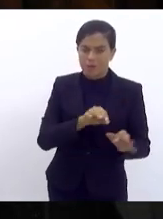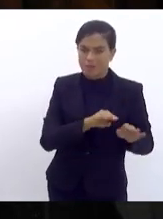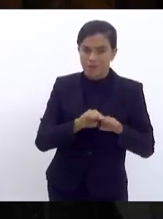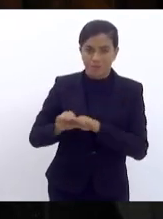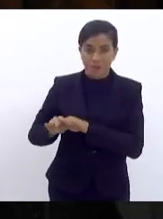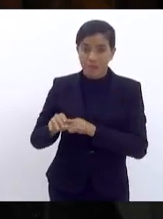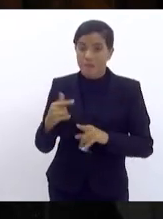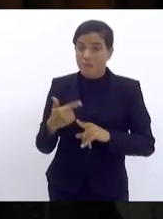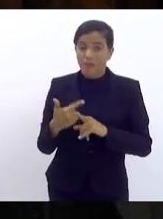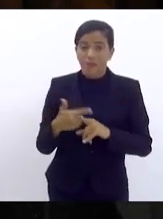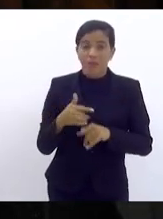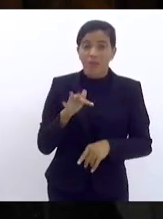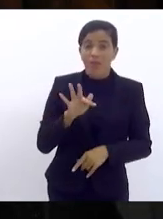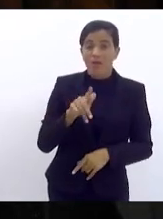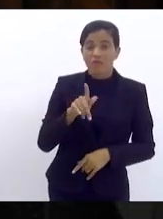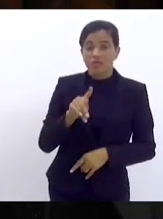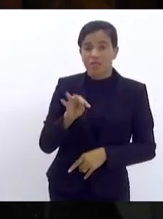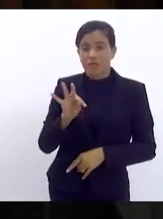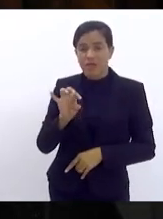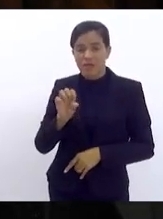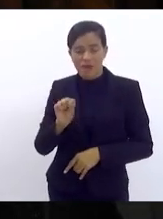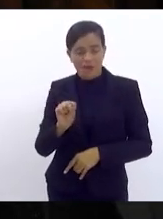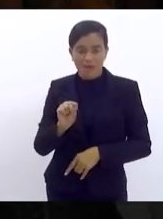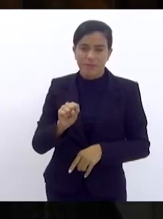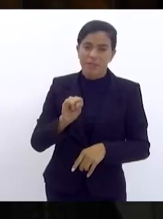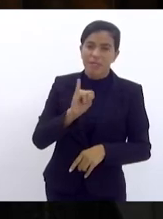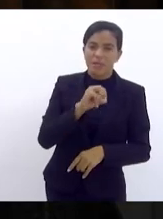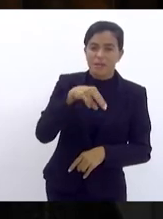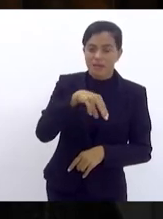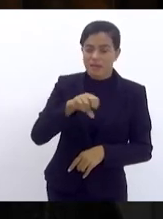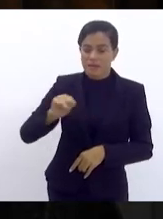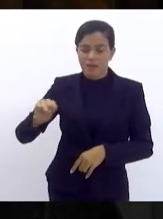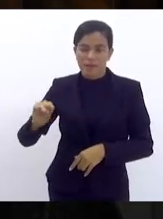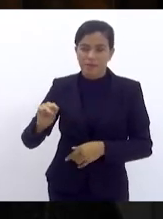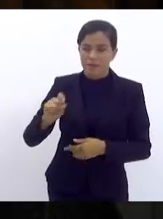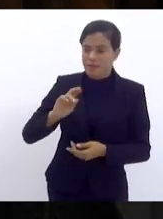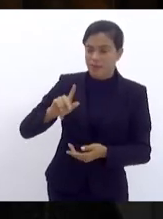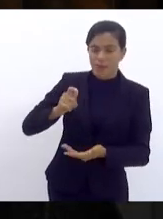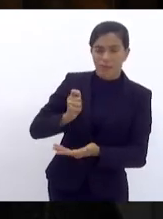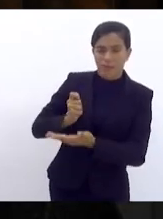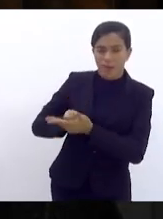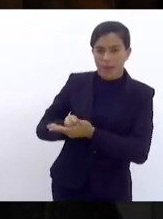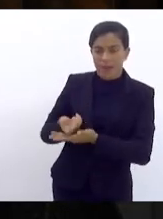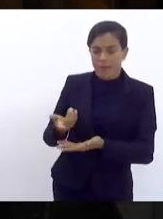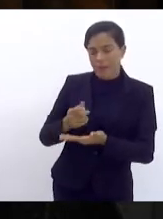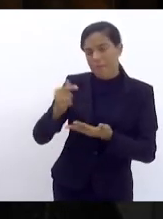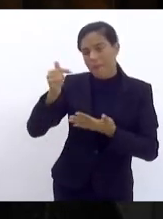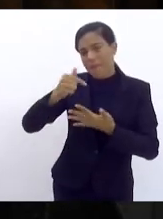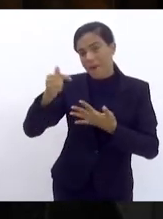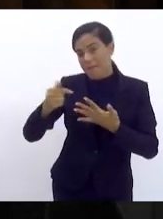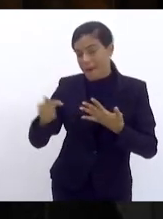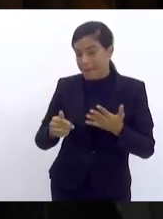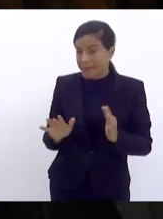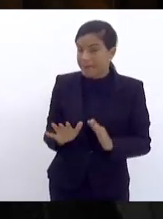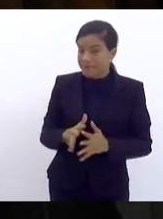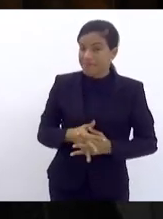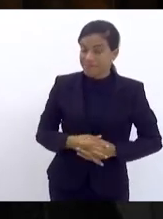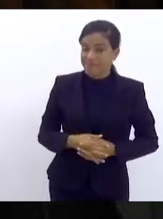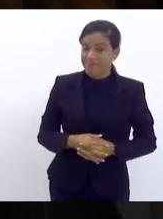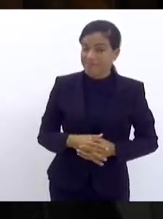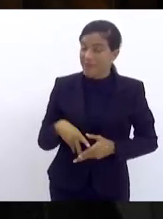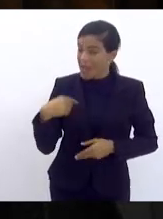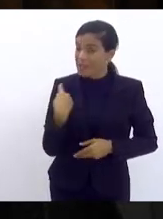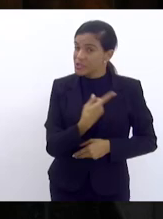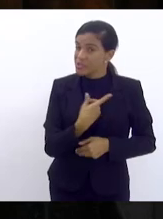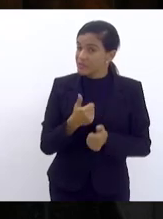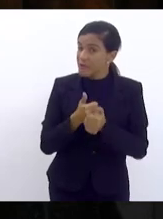fundo de garantia não é recolhido INSS não é pago e por aí vai a gente vai